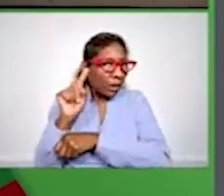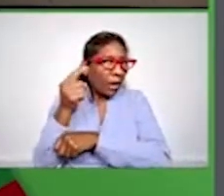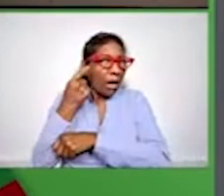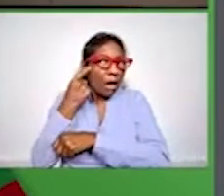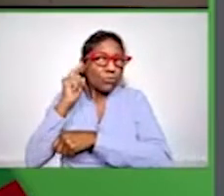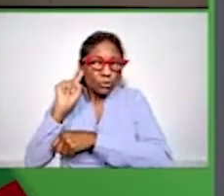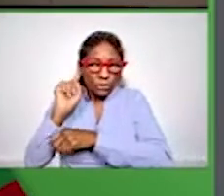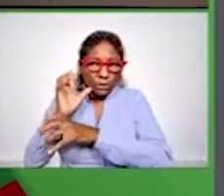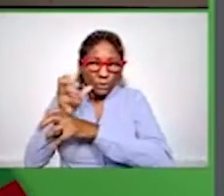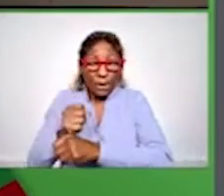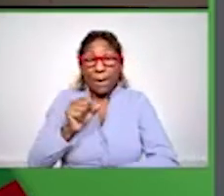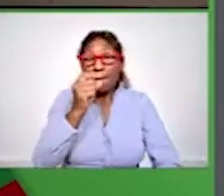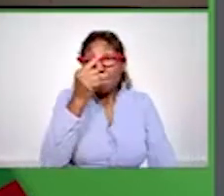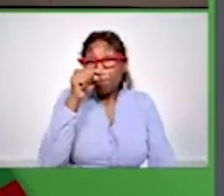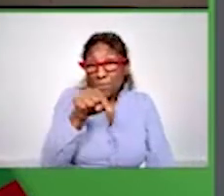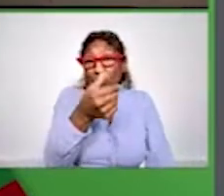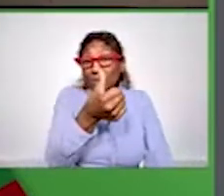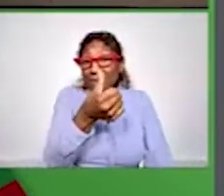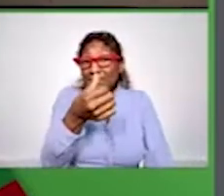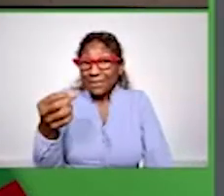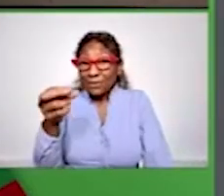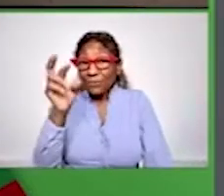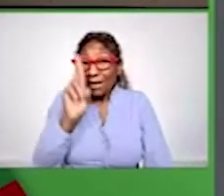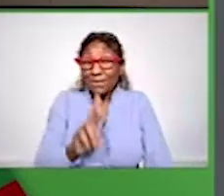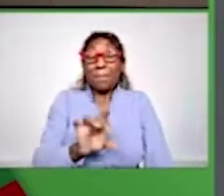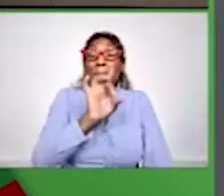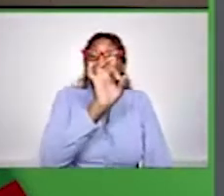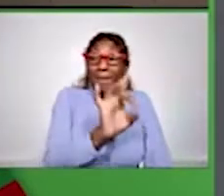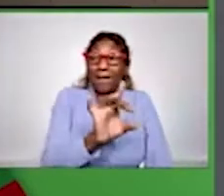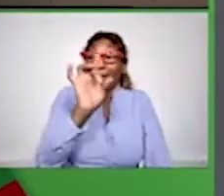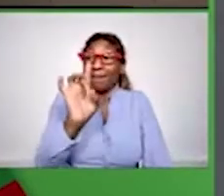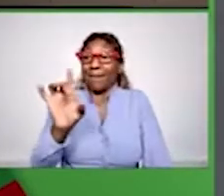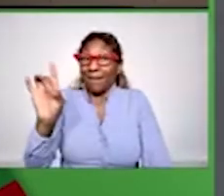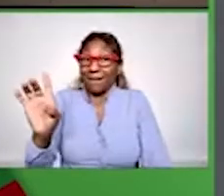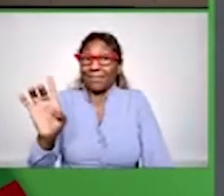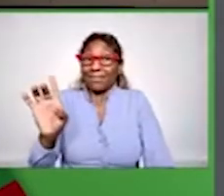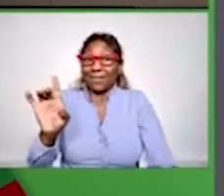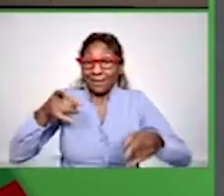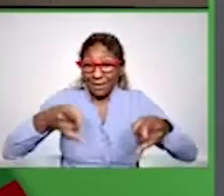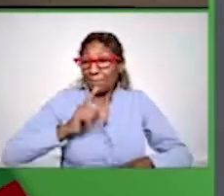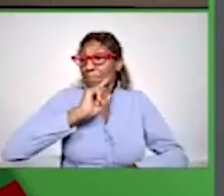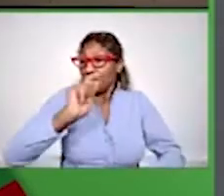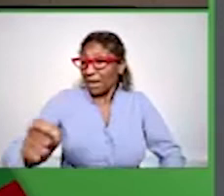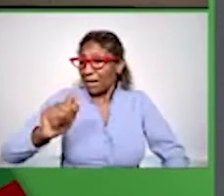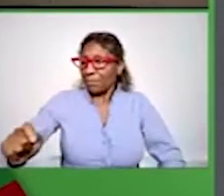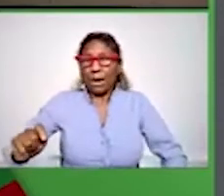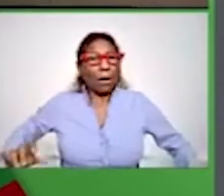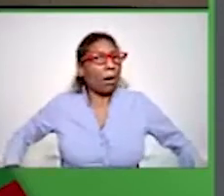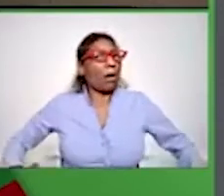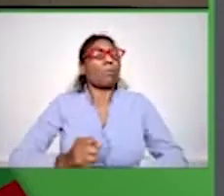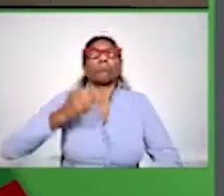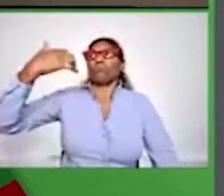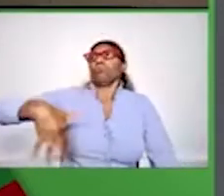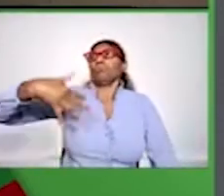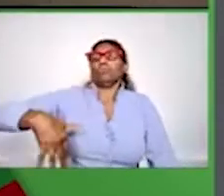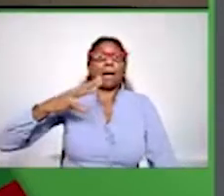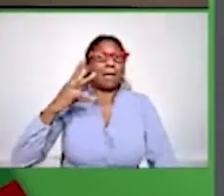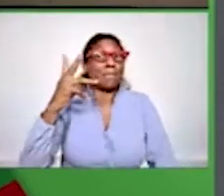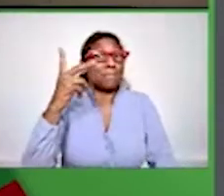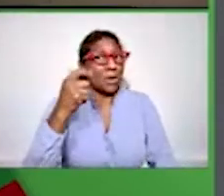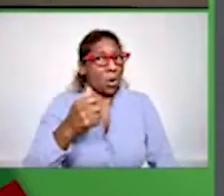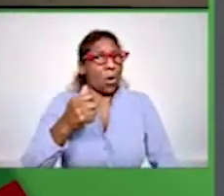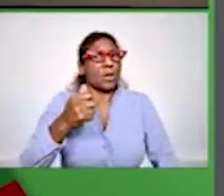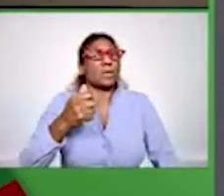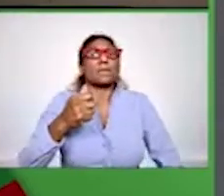vai a mais de 1.600 reais que são pagos por cada um desses leitos. São muitos milhões de reais mensais para